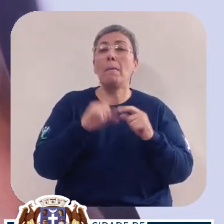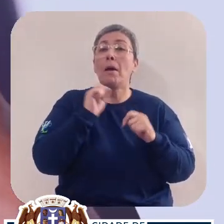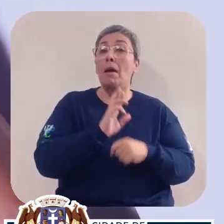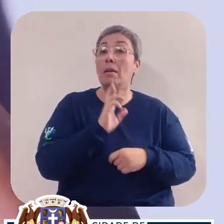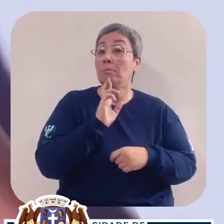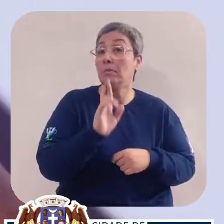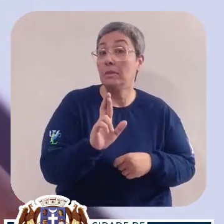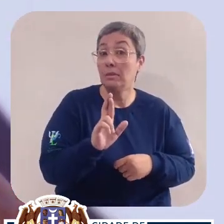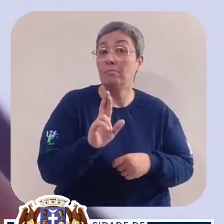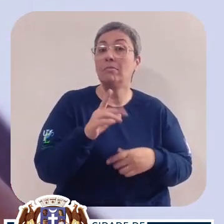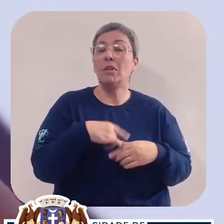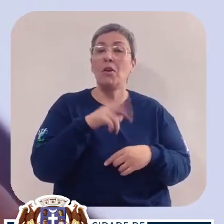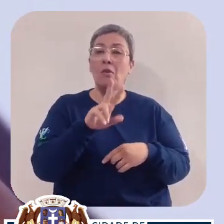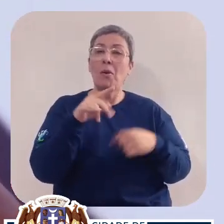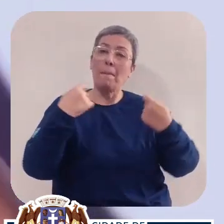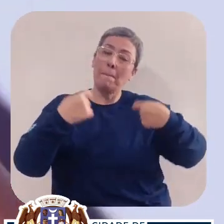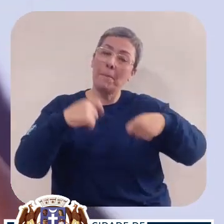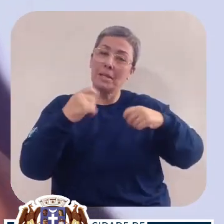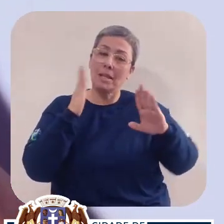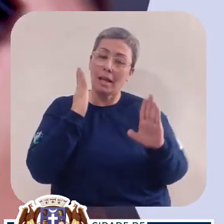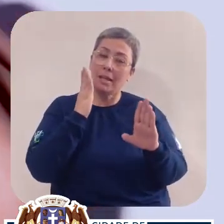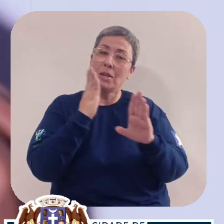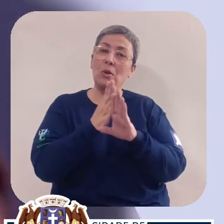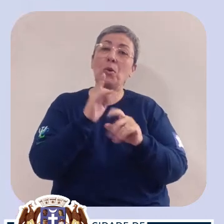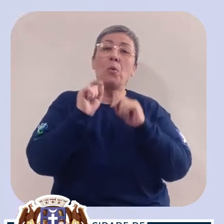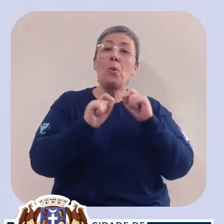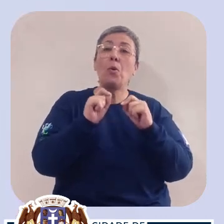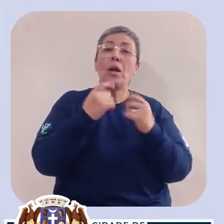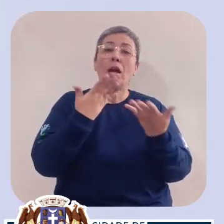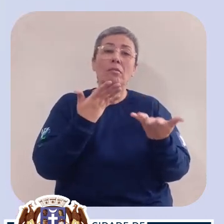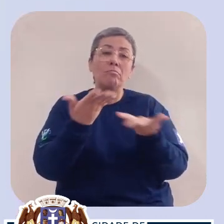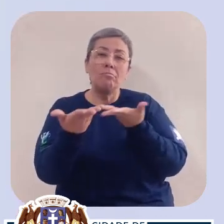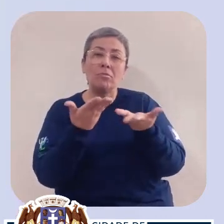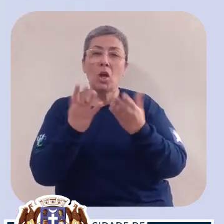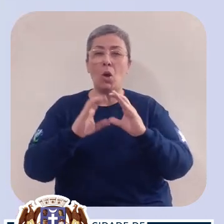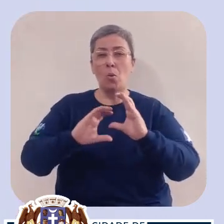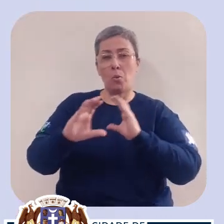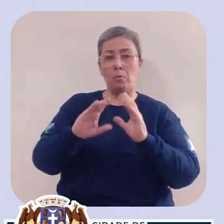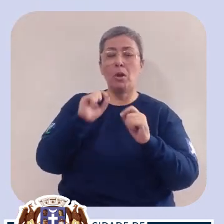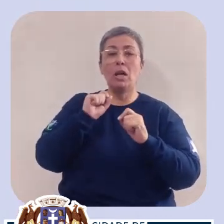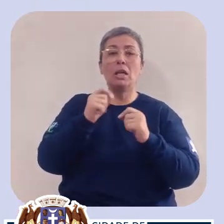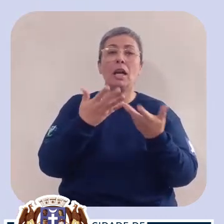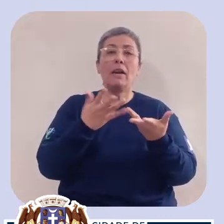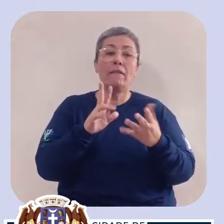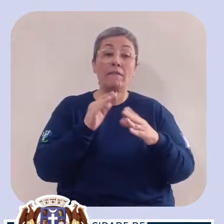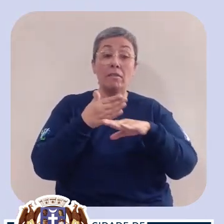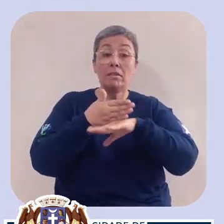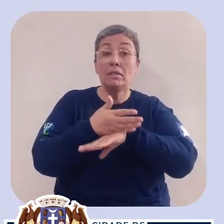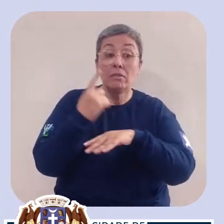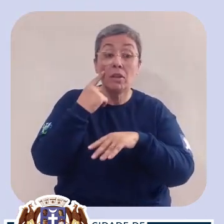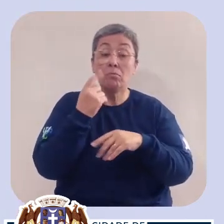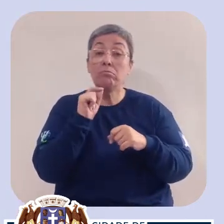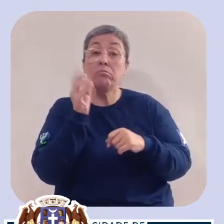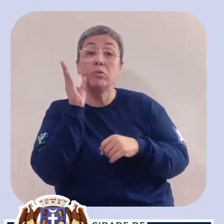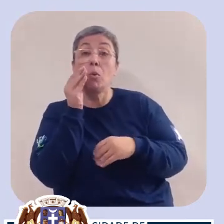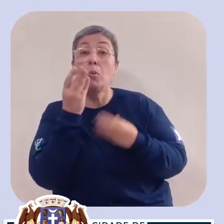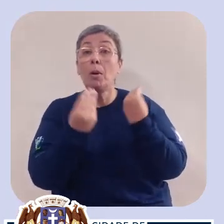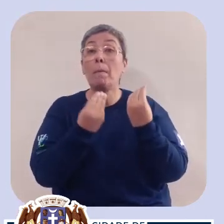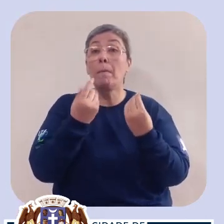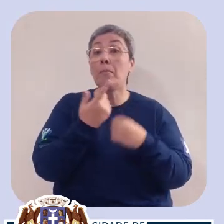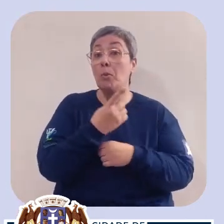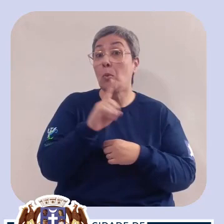Para responder essa pergunta, você precisa identificar com quem pretende se comunicar. Quem terá acesso a essa foto?